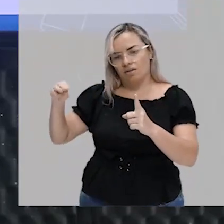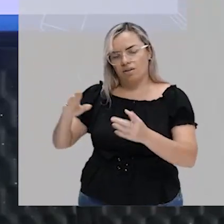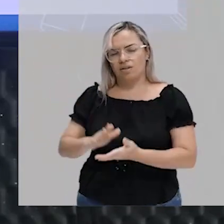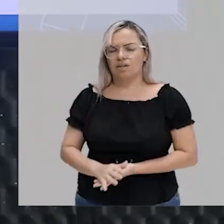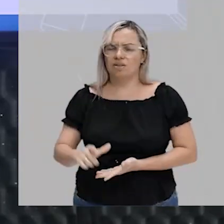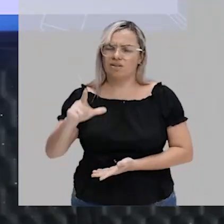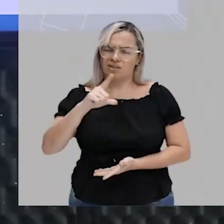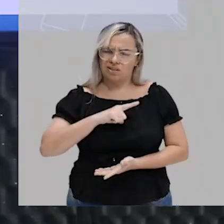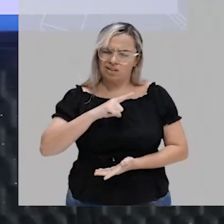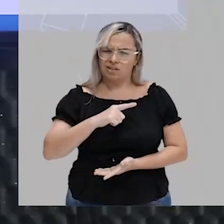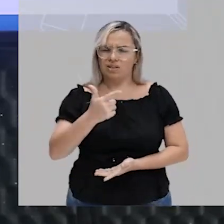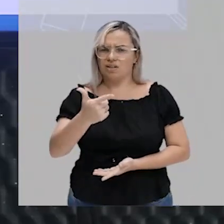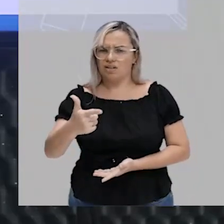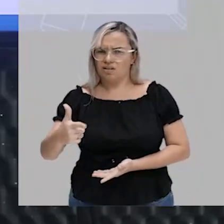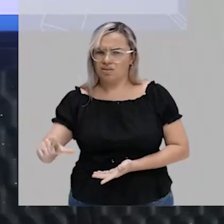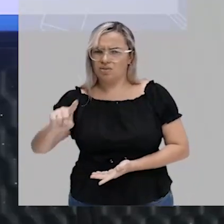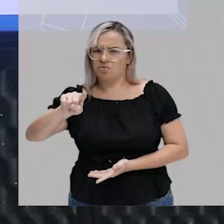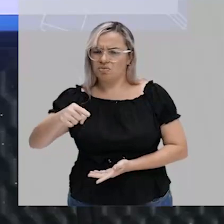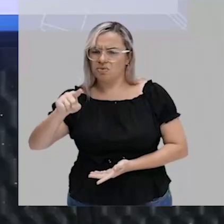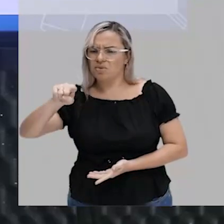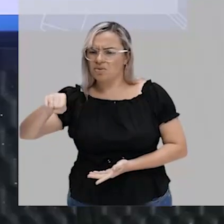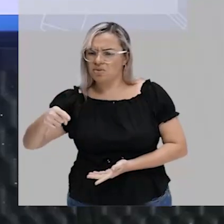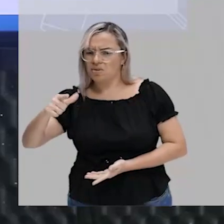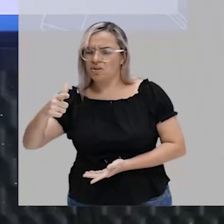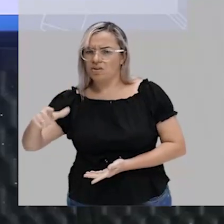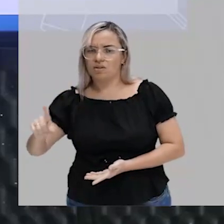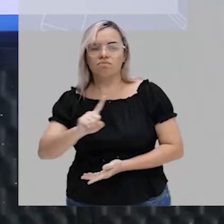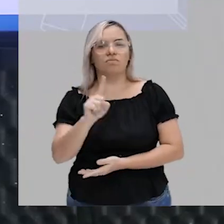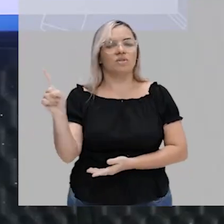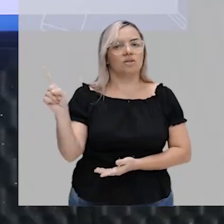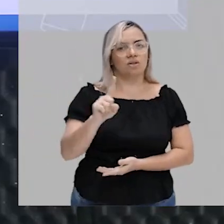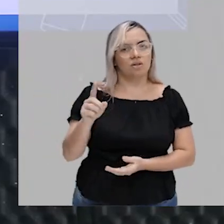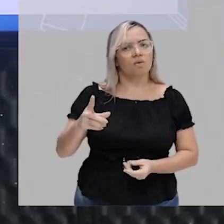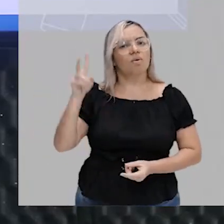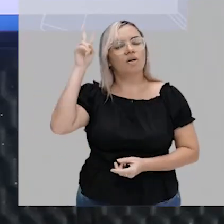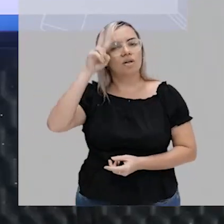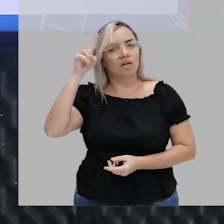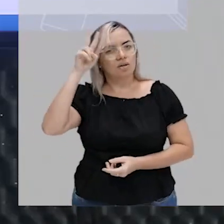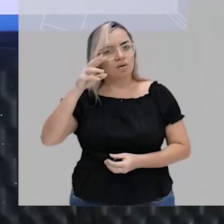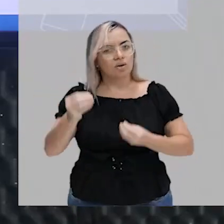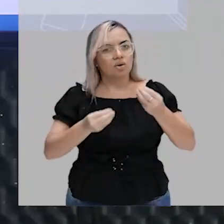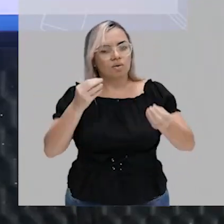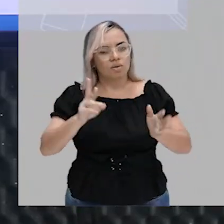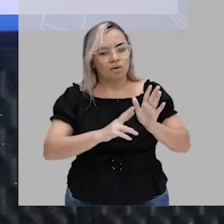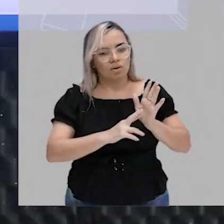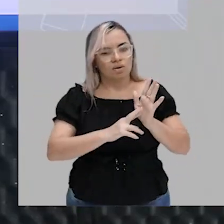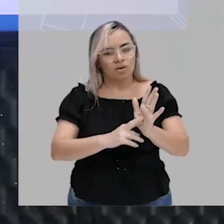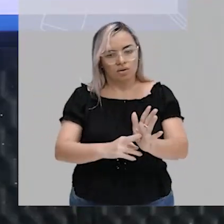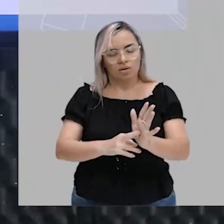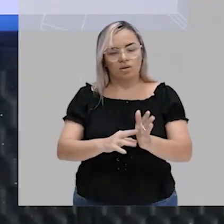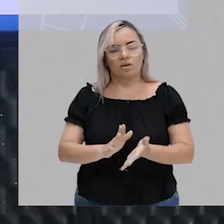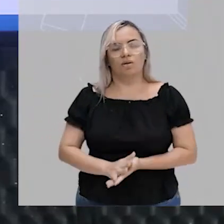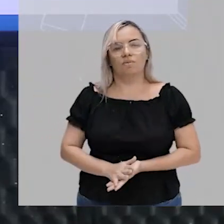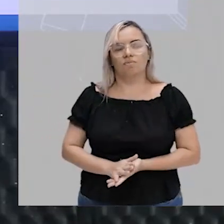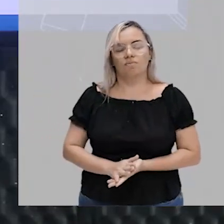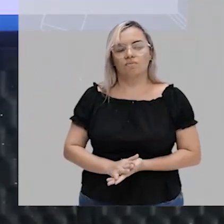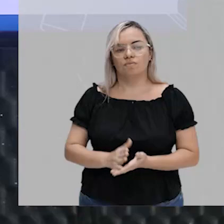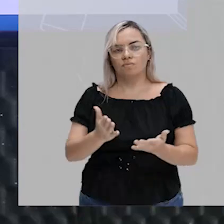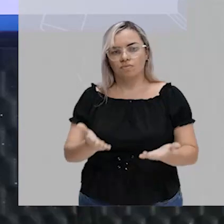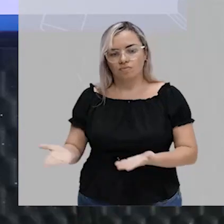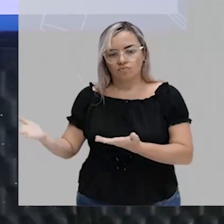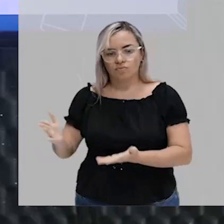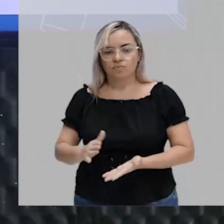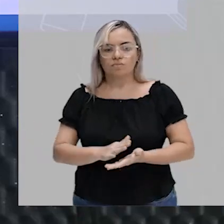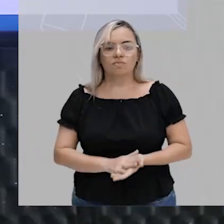ter que repetir? Não, gente, não precisa. Lembra como é que eu represento um conjunto? Eu vou, né, chamar aqui, ele não foi